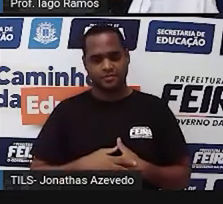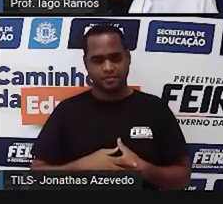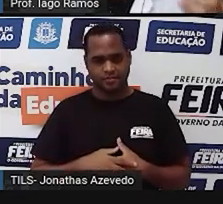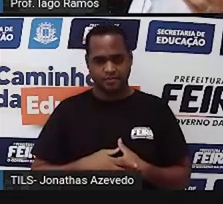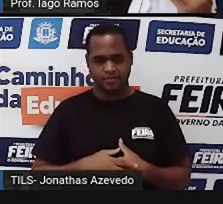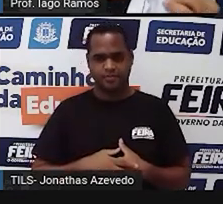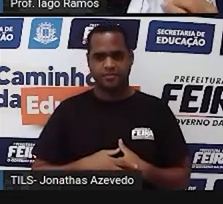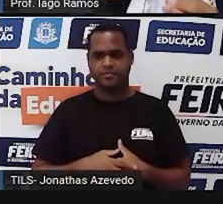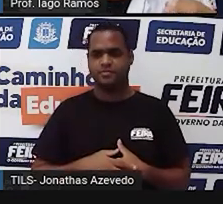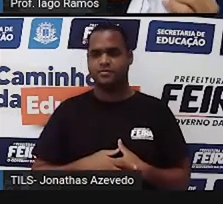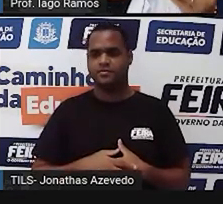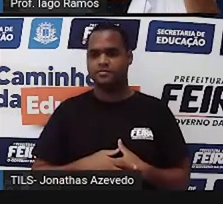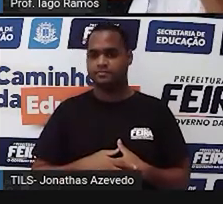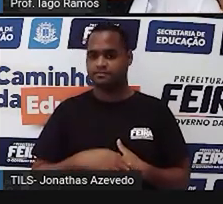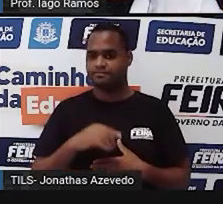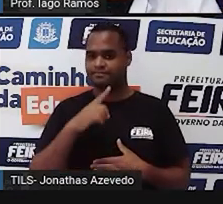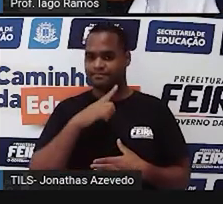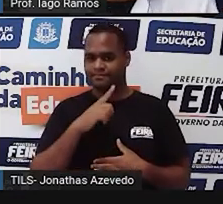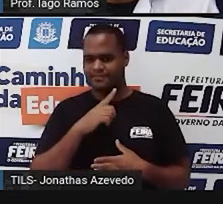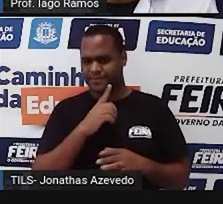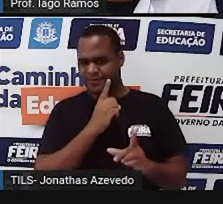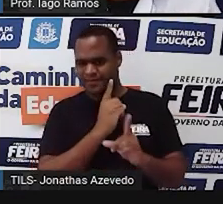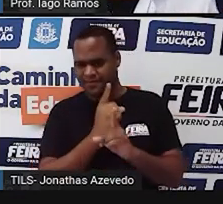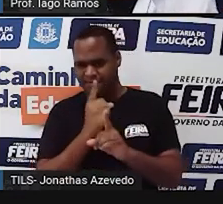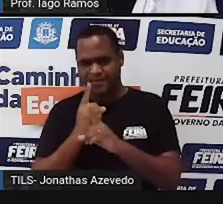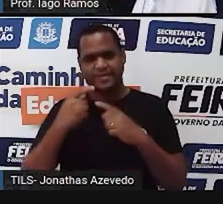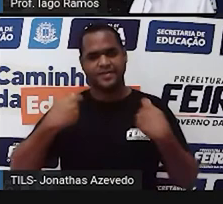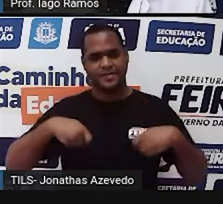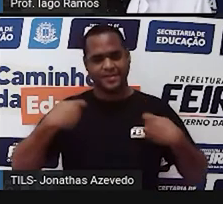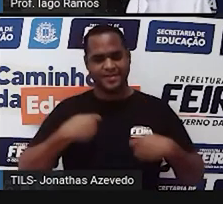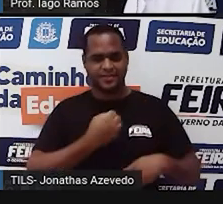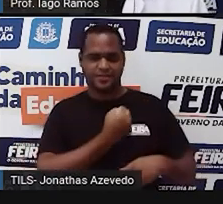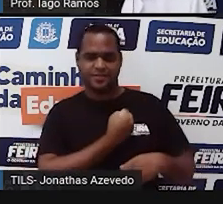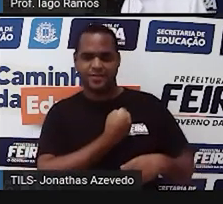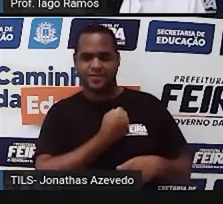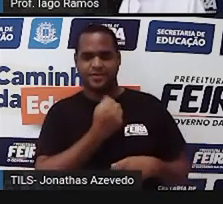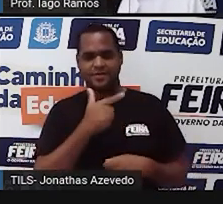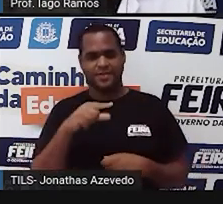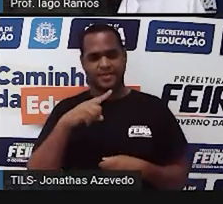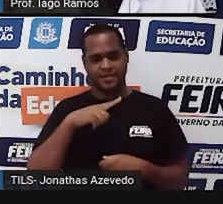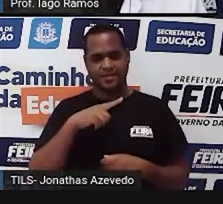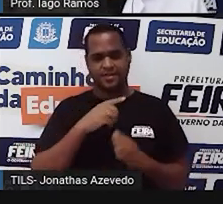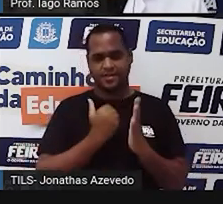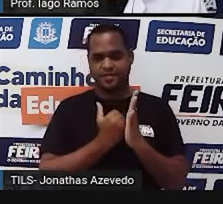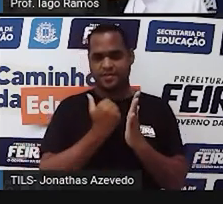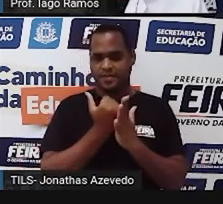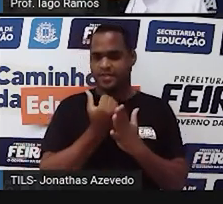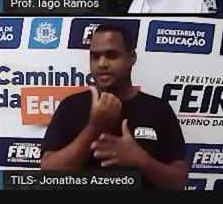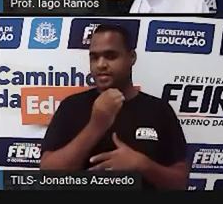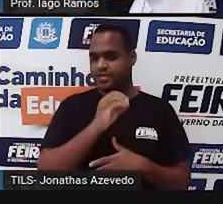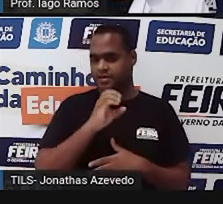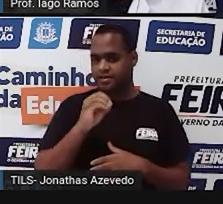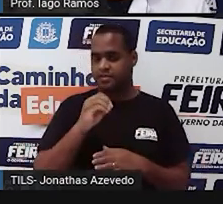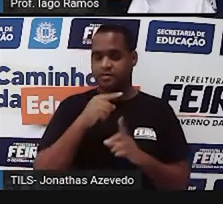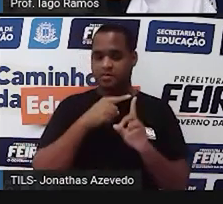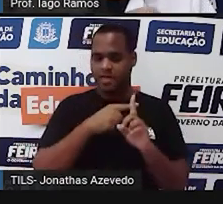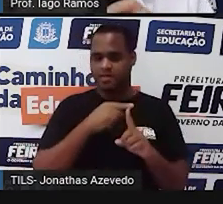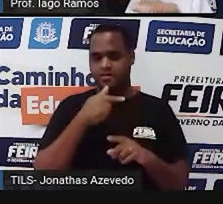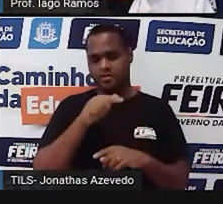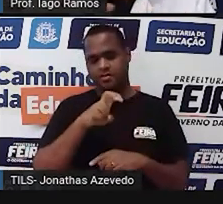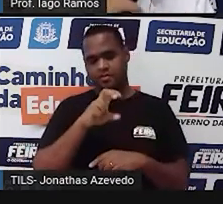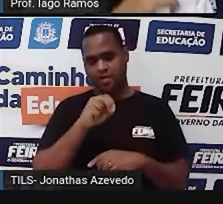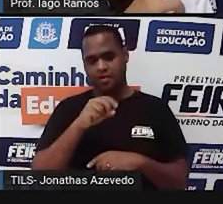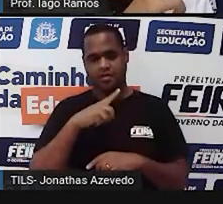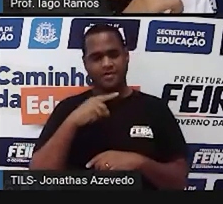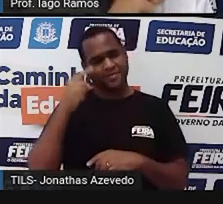Como é que eu vou achar isso? Eu preciso achar um número que mais 600 dê 750. Eu posso